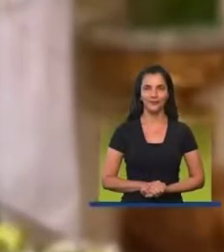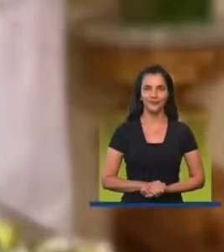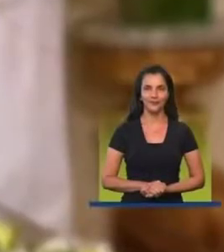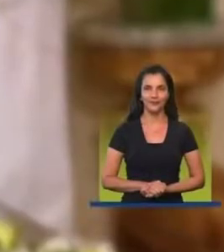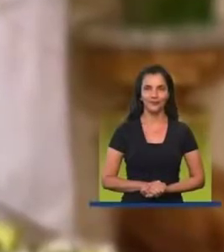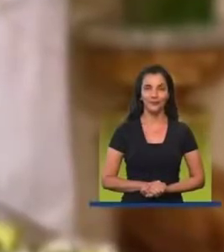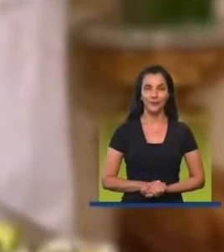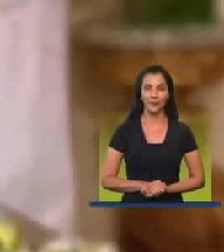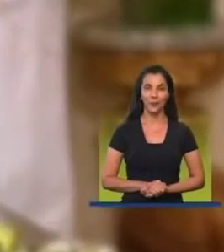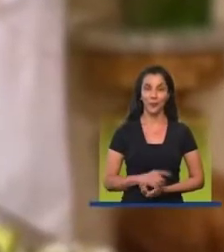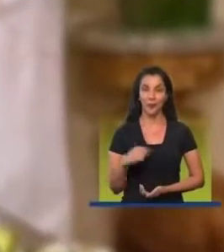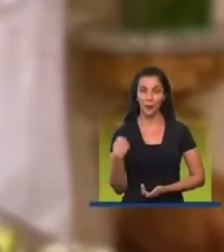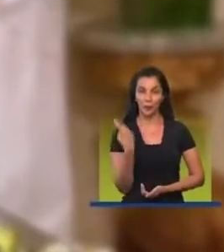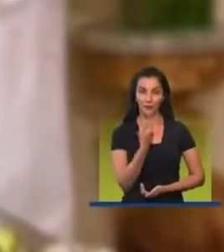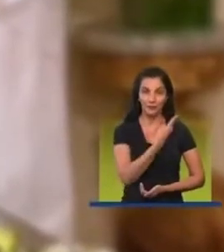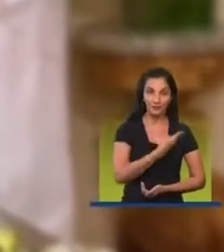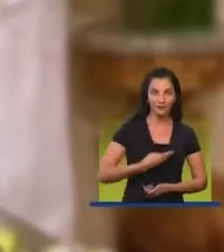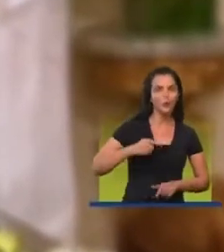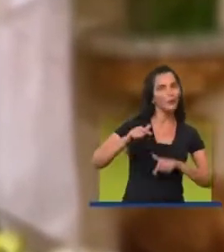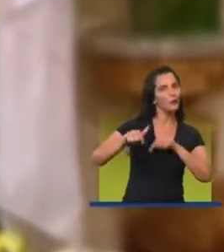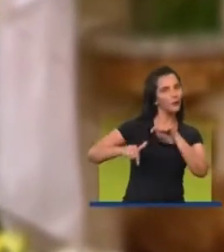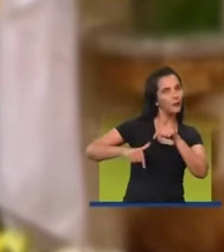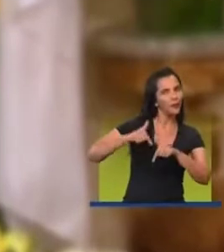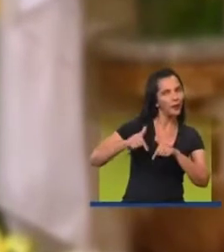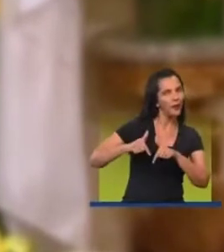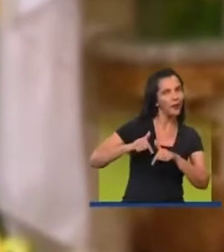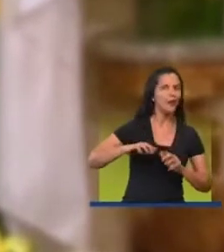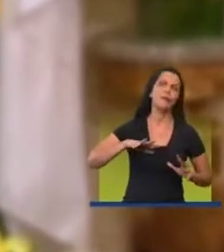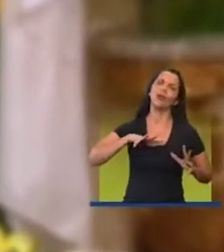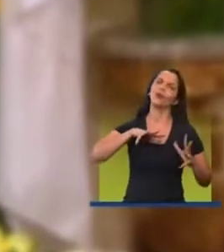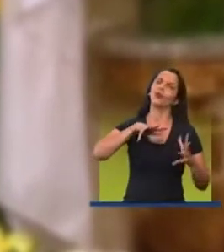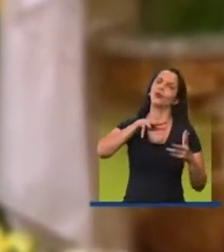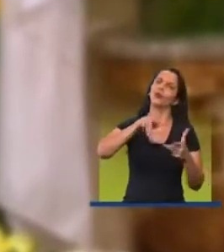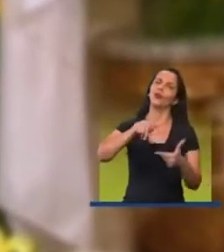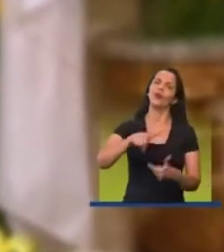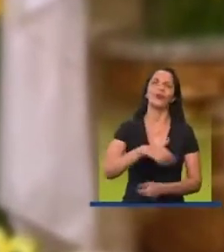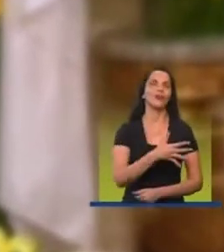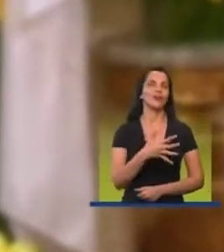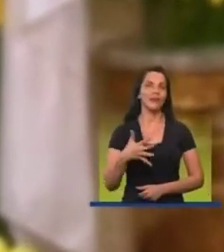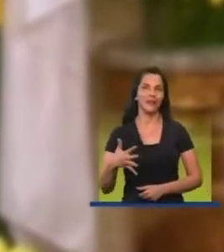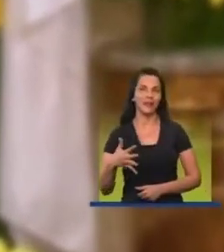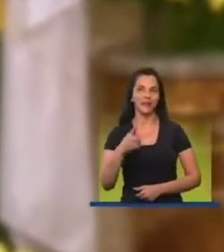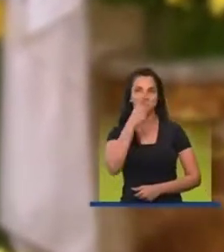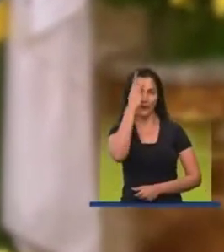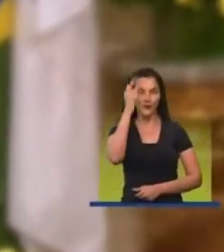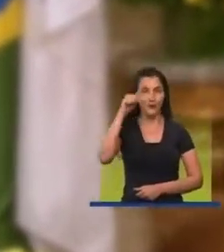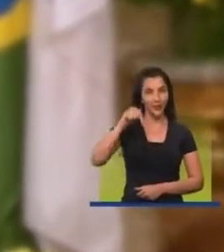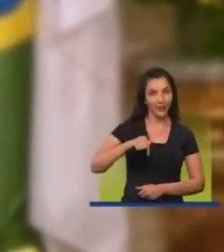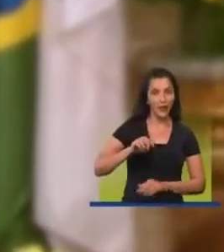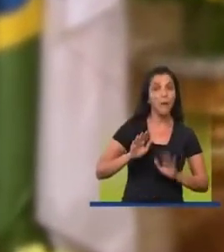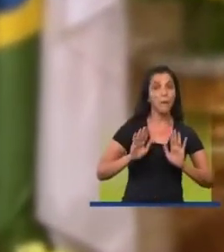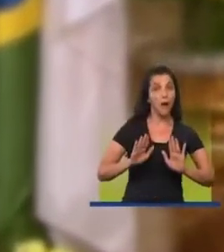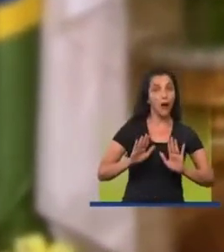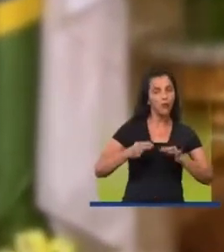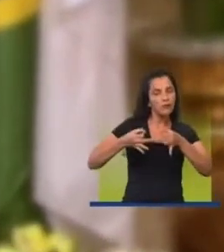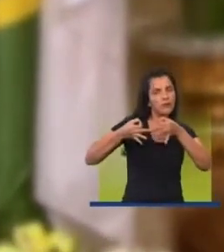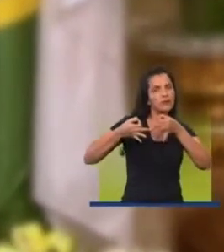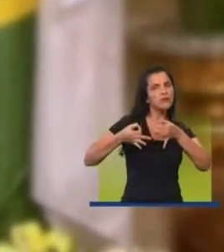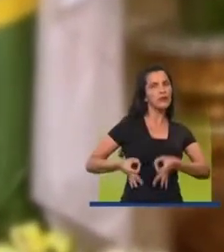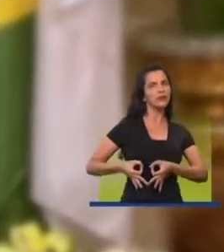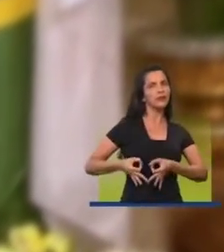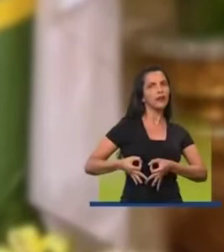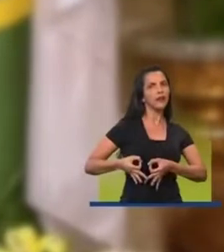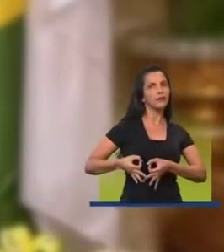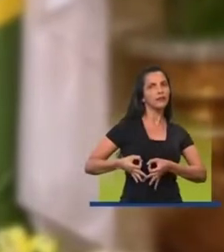Nosso governo vai olhar para toda a cidade, para todos os artistas Mas eu não tenho dúvidas em afirmar